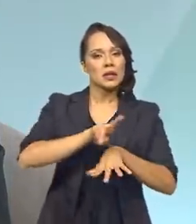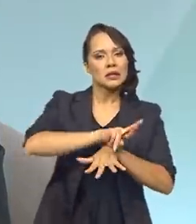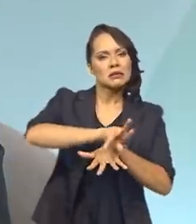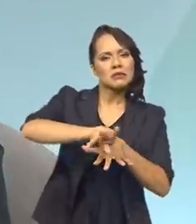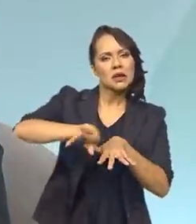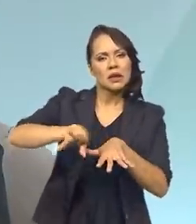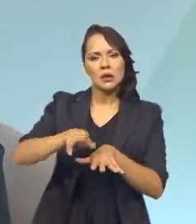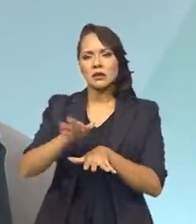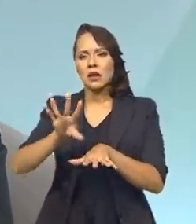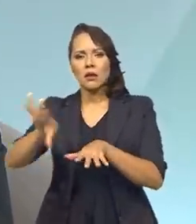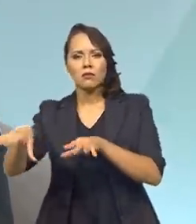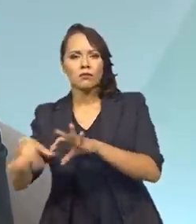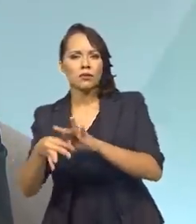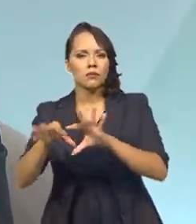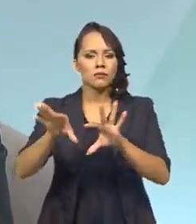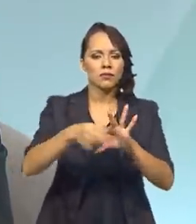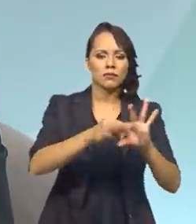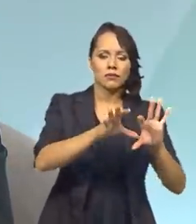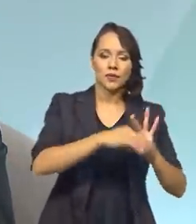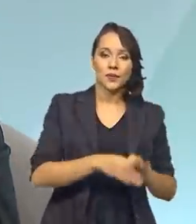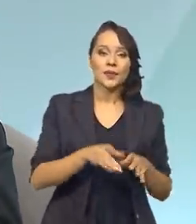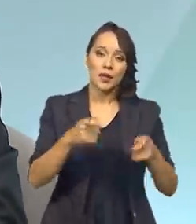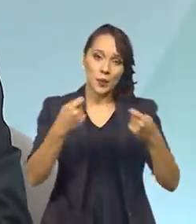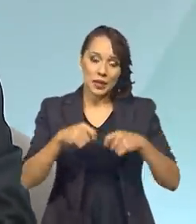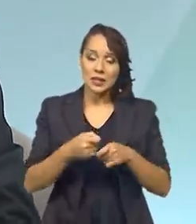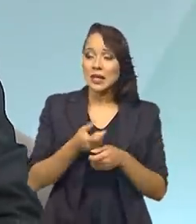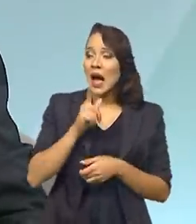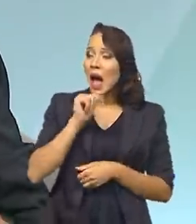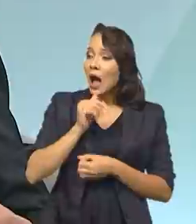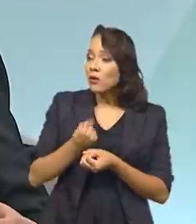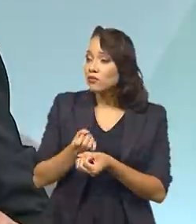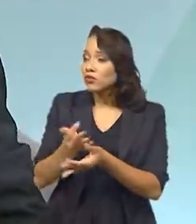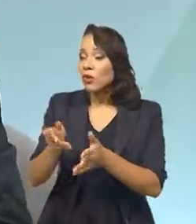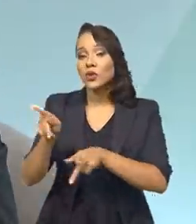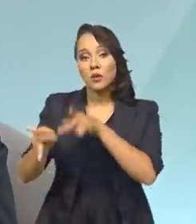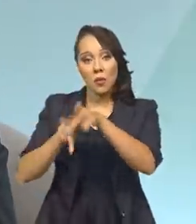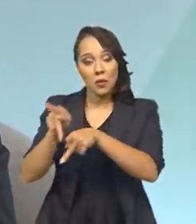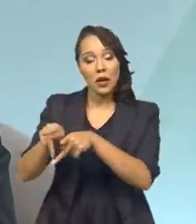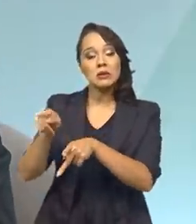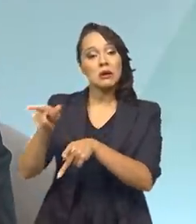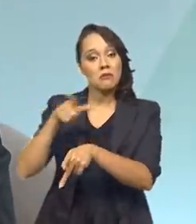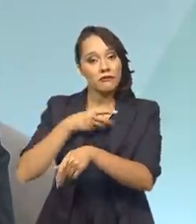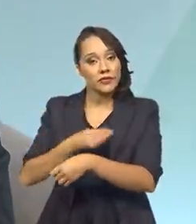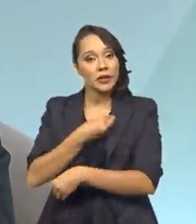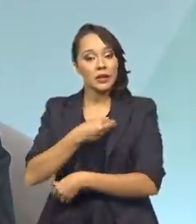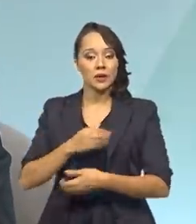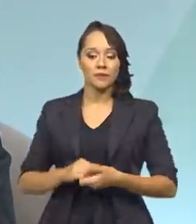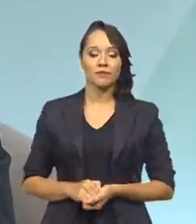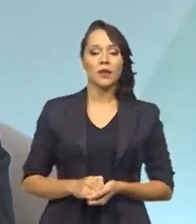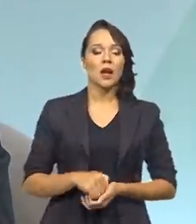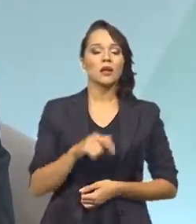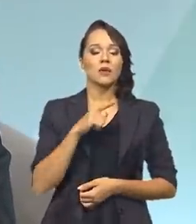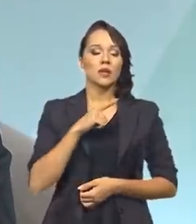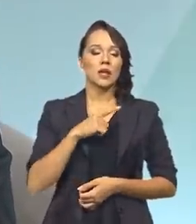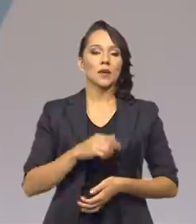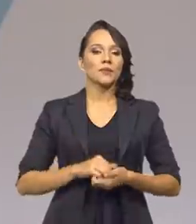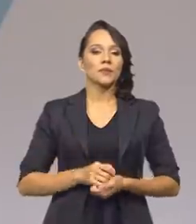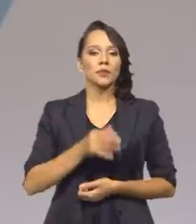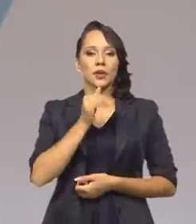canais acessórios, porque você precisa levar a água onde a população se encontra. Então, você tem uma espécie